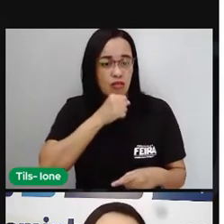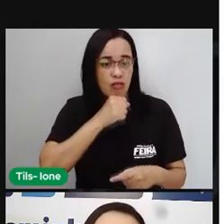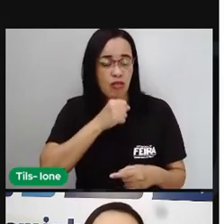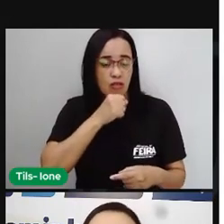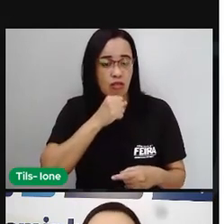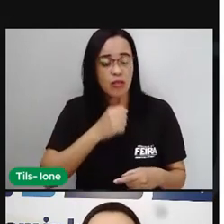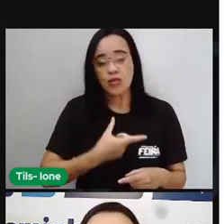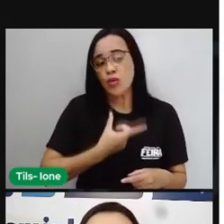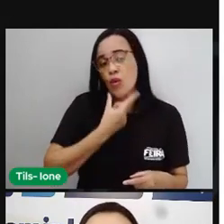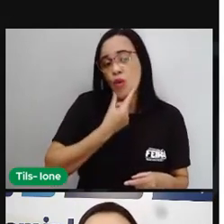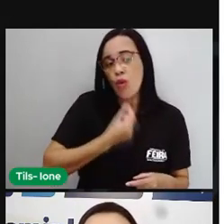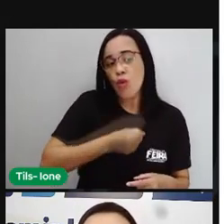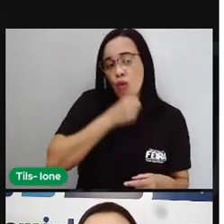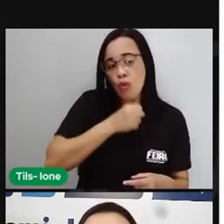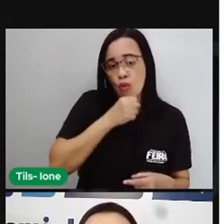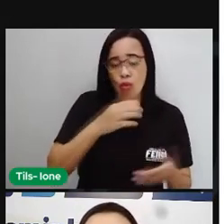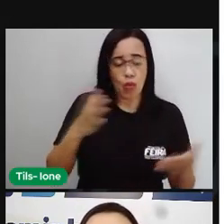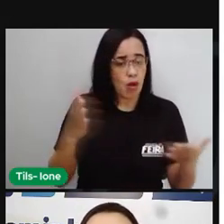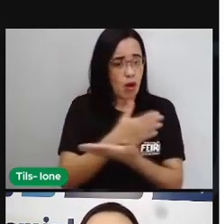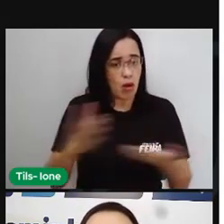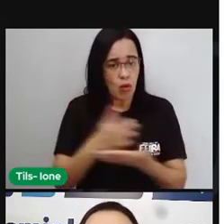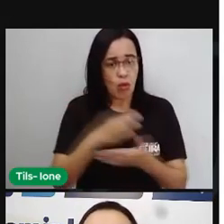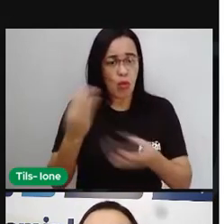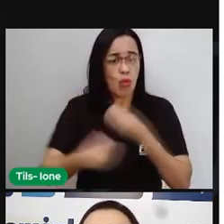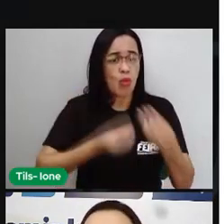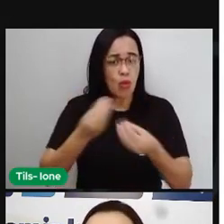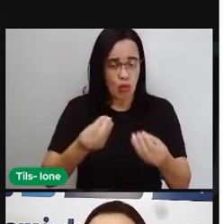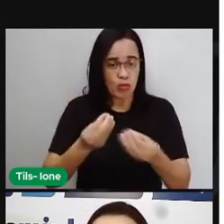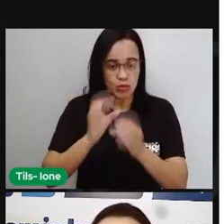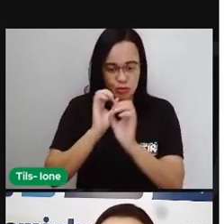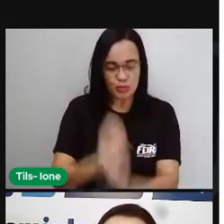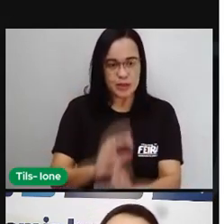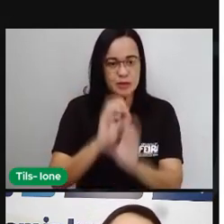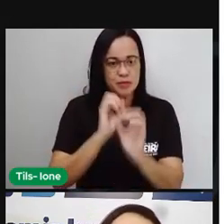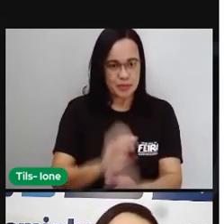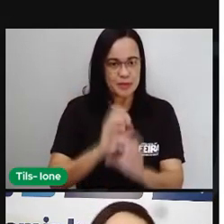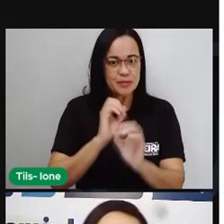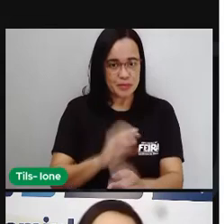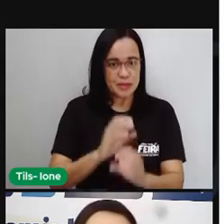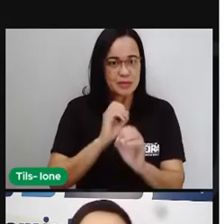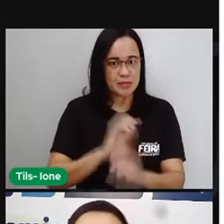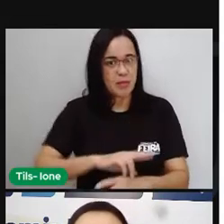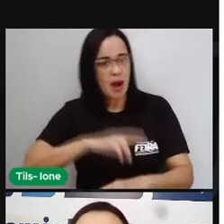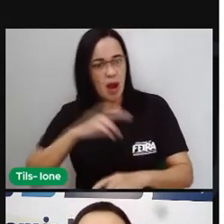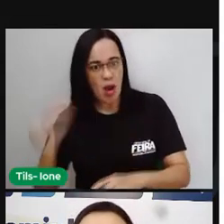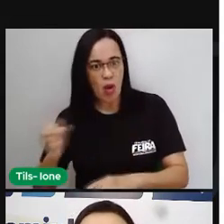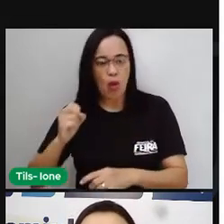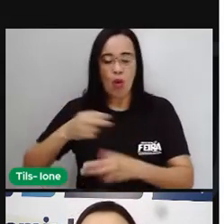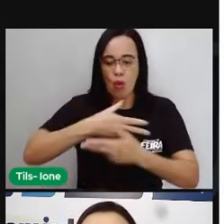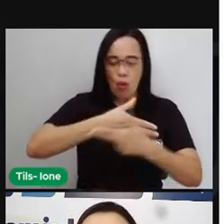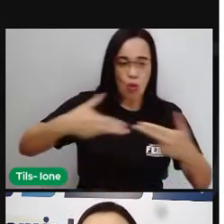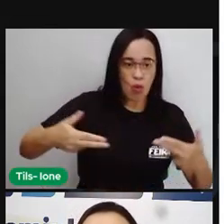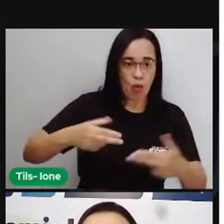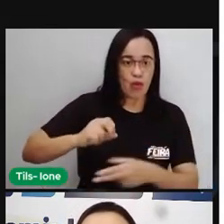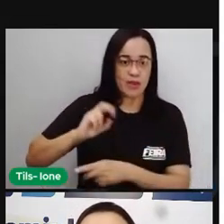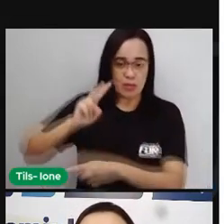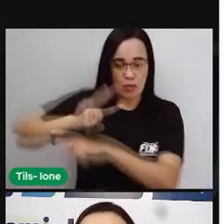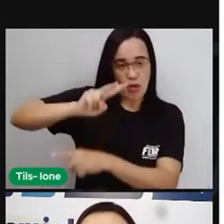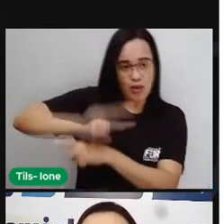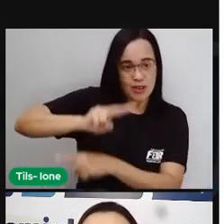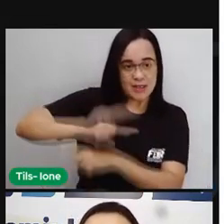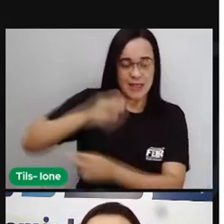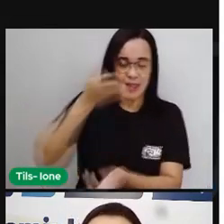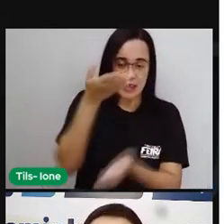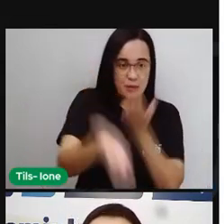avô que cria também os netos, ou então cuida dos filhos, ou só ajudam. Mas a gente observa aí